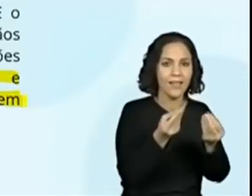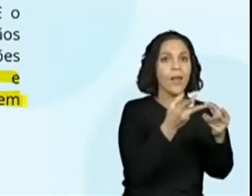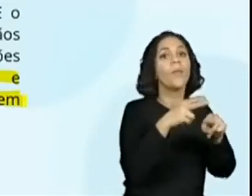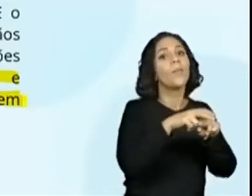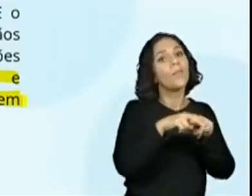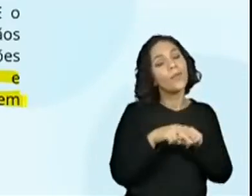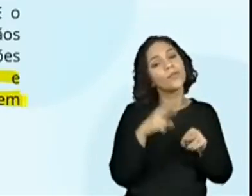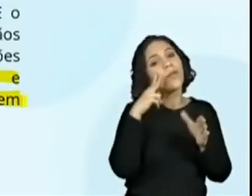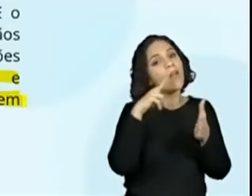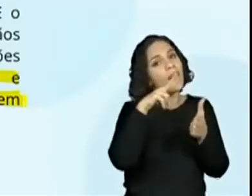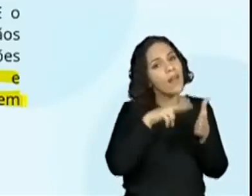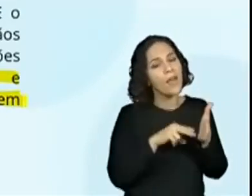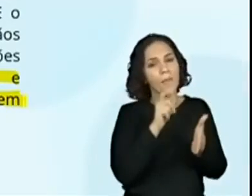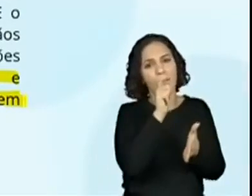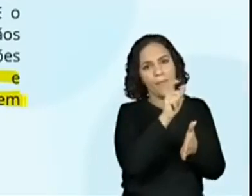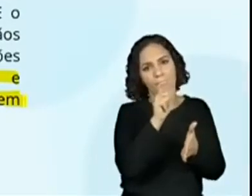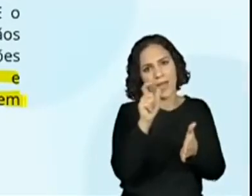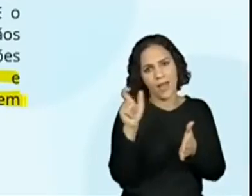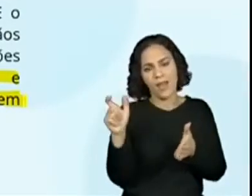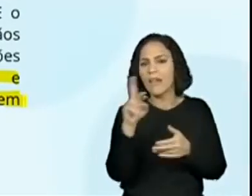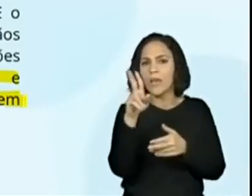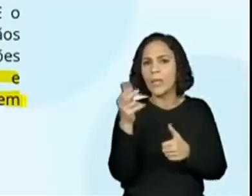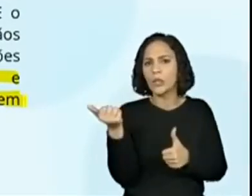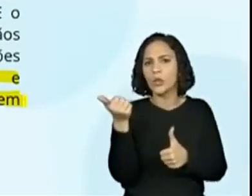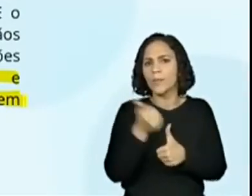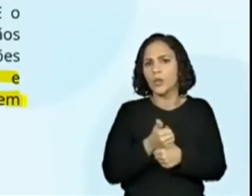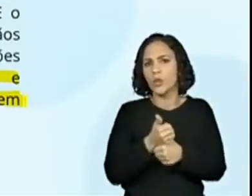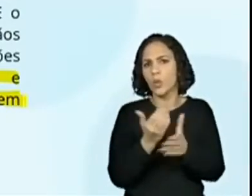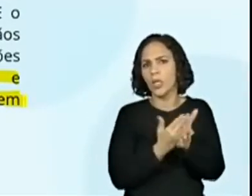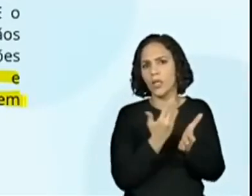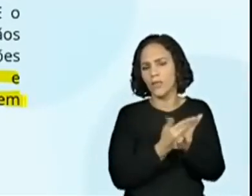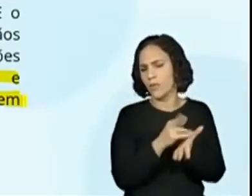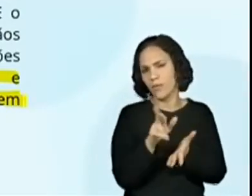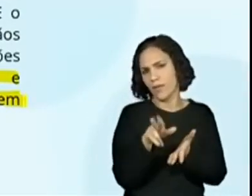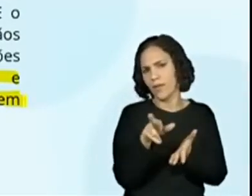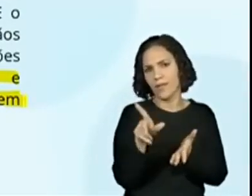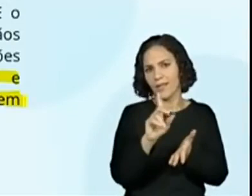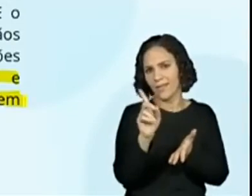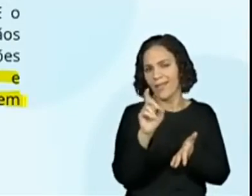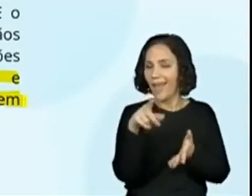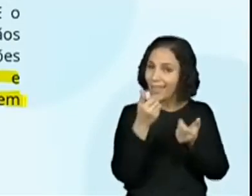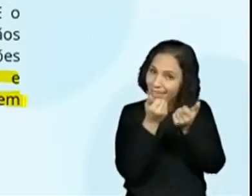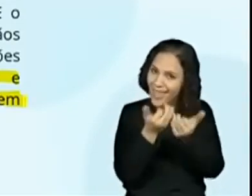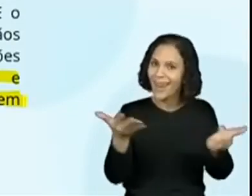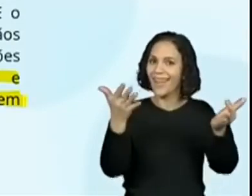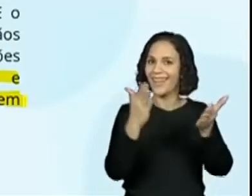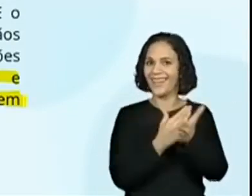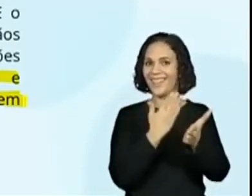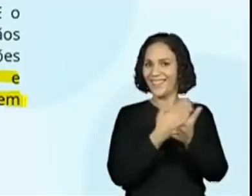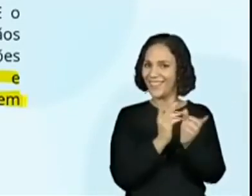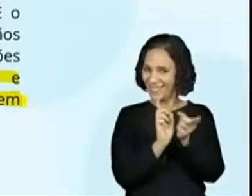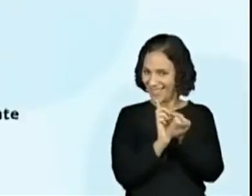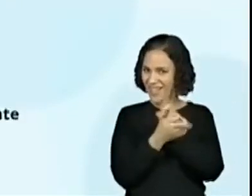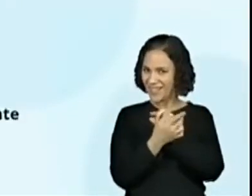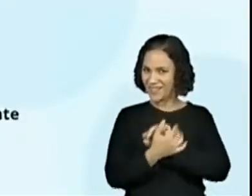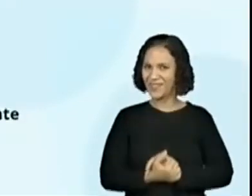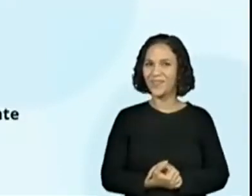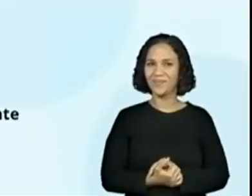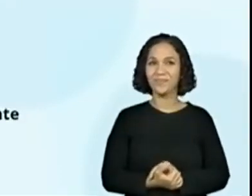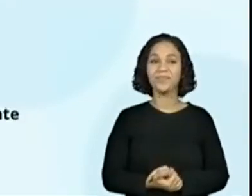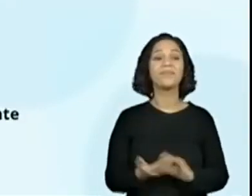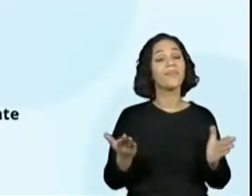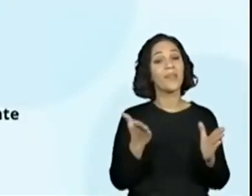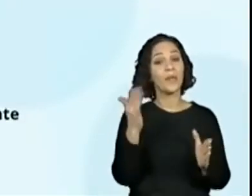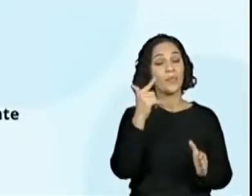lendo e destacando aí o que a reportagem nos traz, a notícia nos traz. Sim, agora vamos à compreensão do